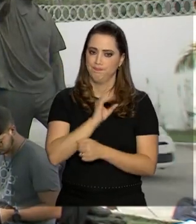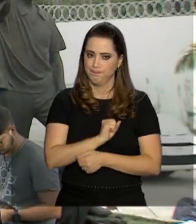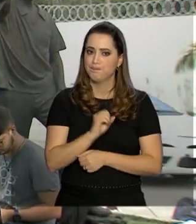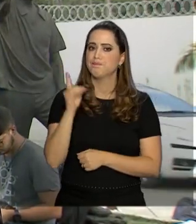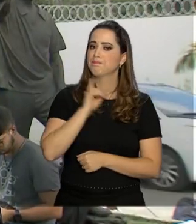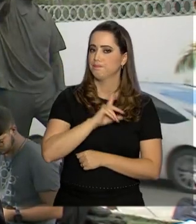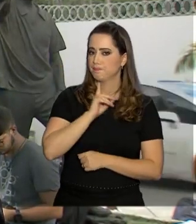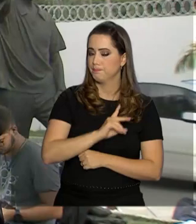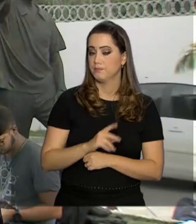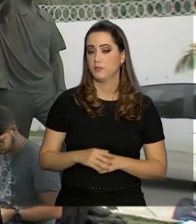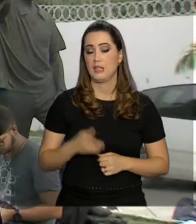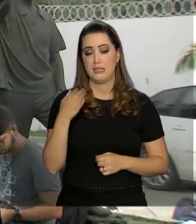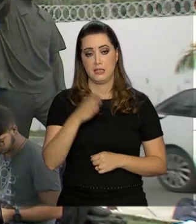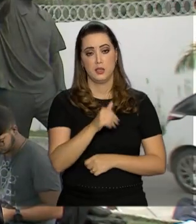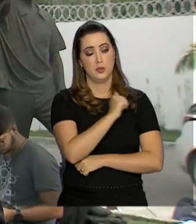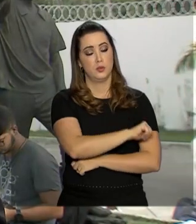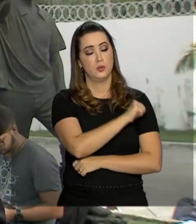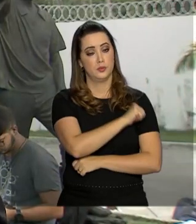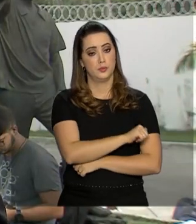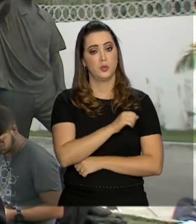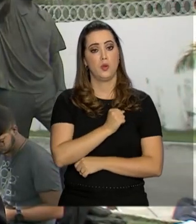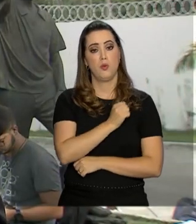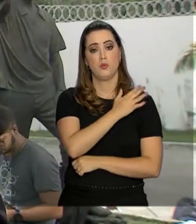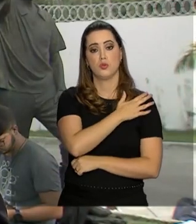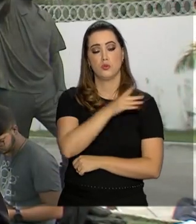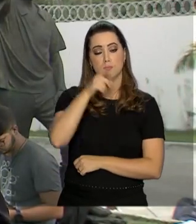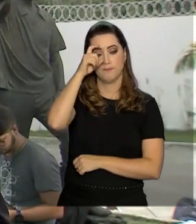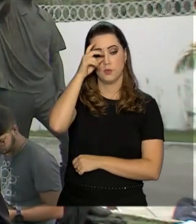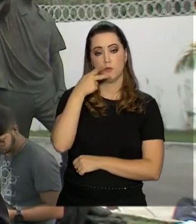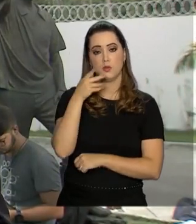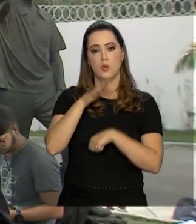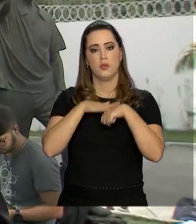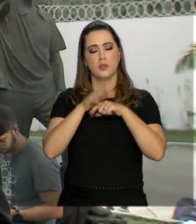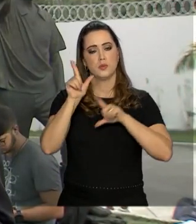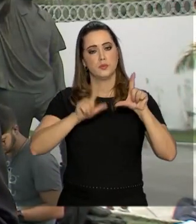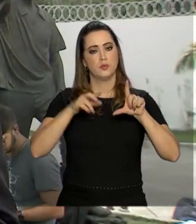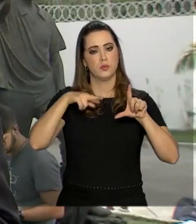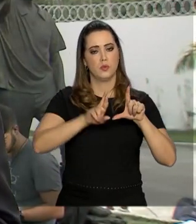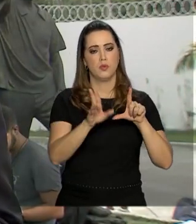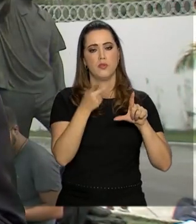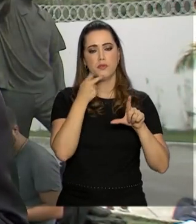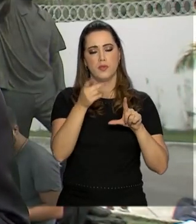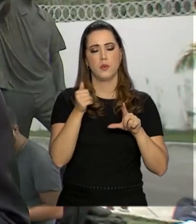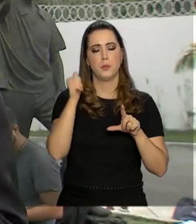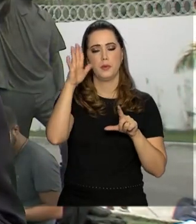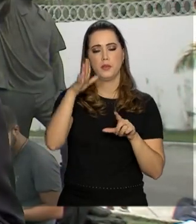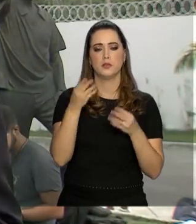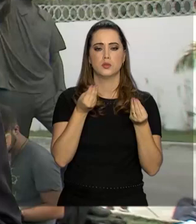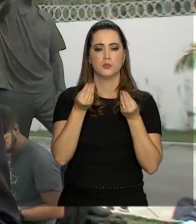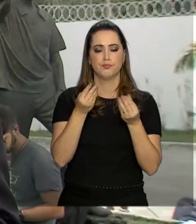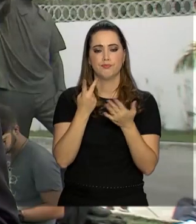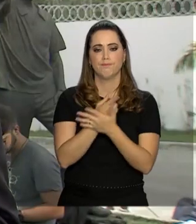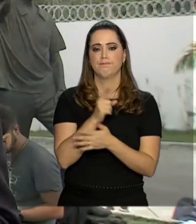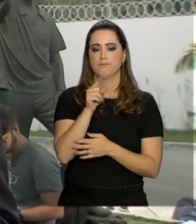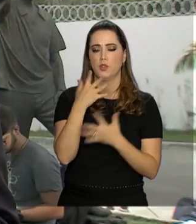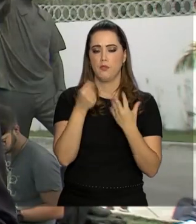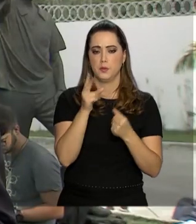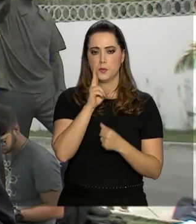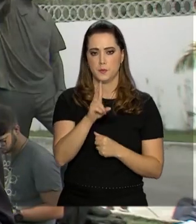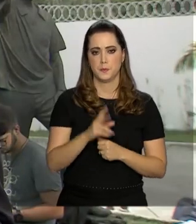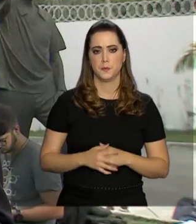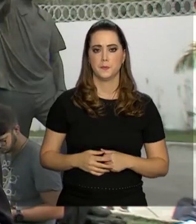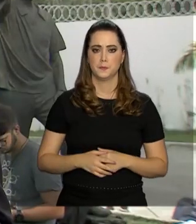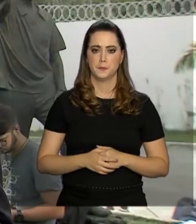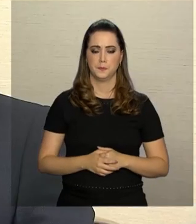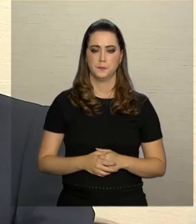passagem pelo Rio de Janeiro O vice-presidente Hamilton Mourão conversou com a NBR E falou um pouquinho mais sobre essa tragédia Vamos conferir